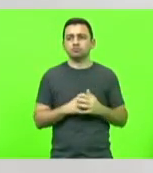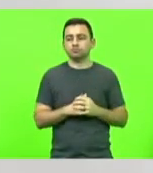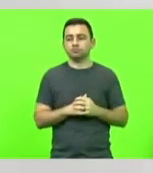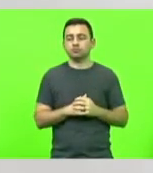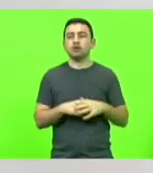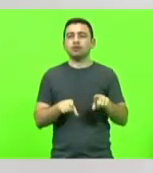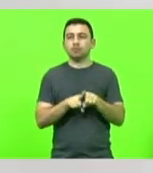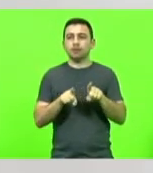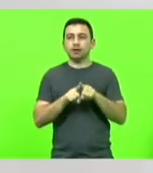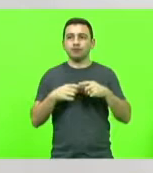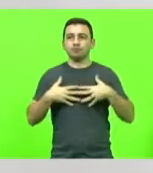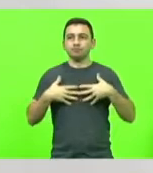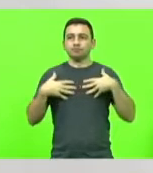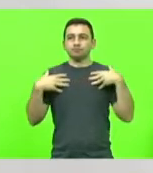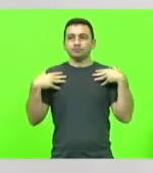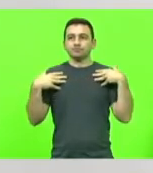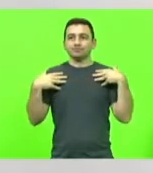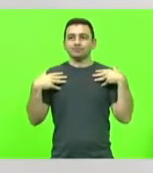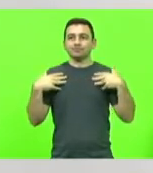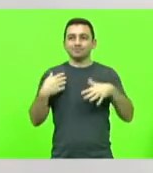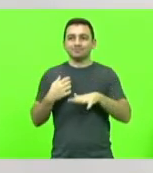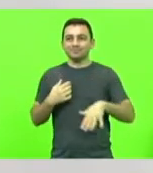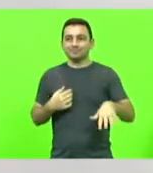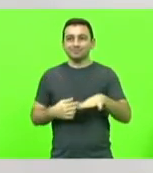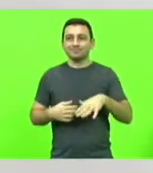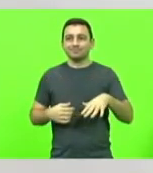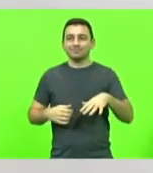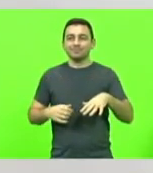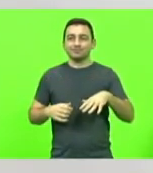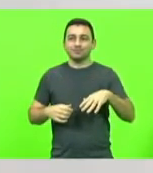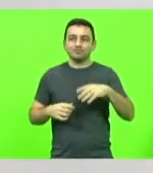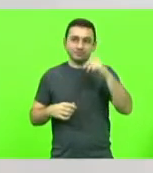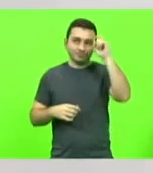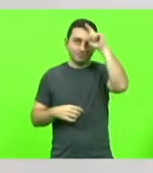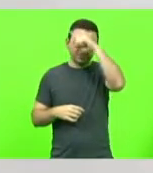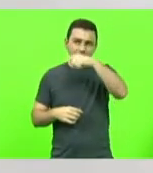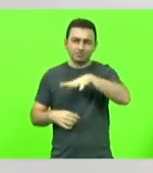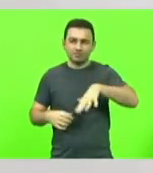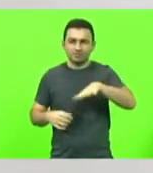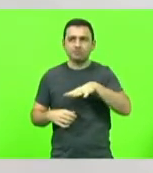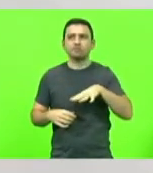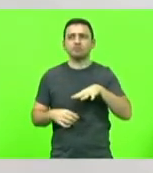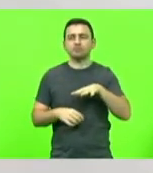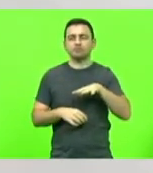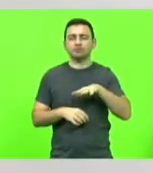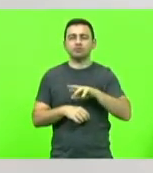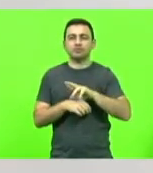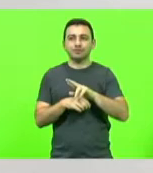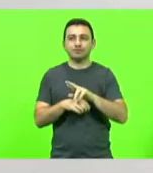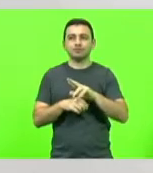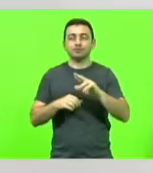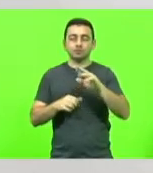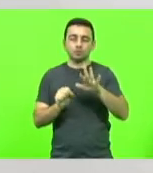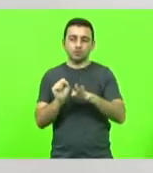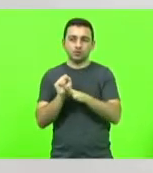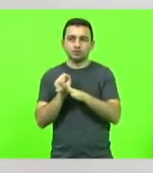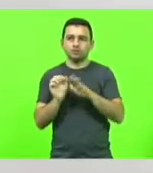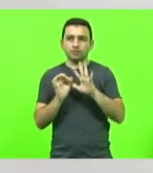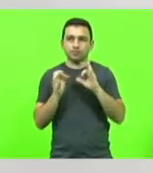valorizar aqueles que sacrificam suas vidas em nome da nossa segurança e da segurança dos nossos familiares.